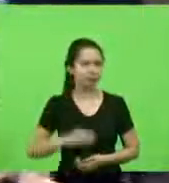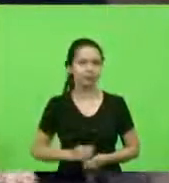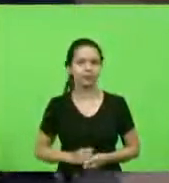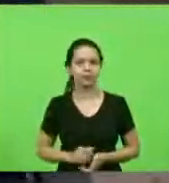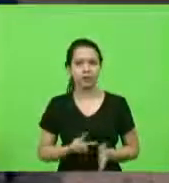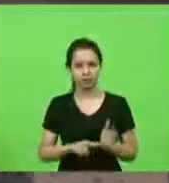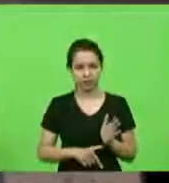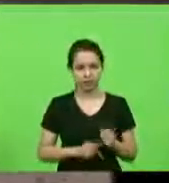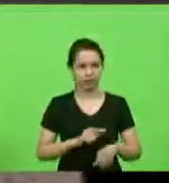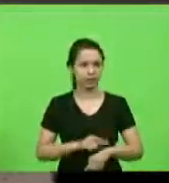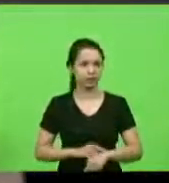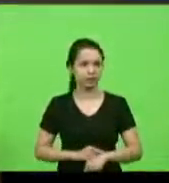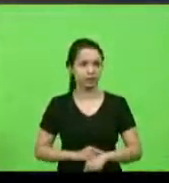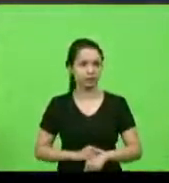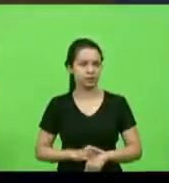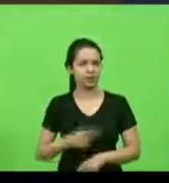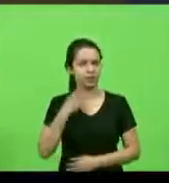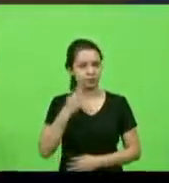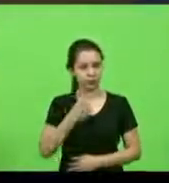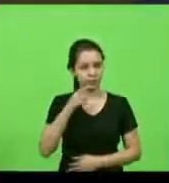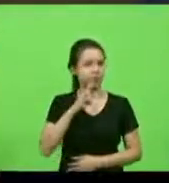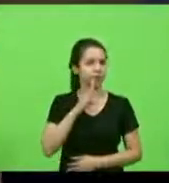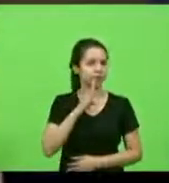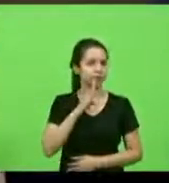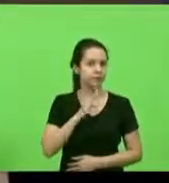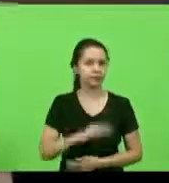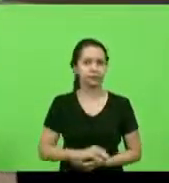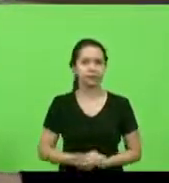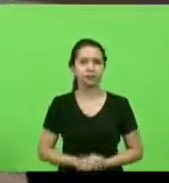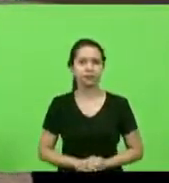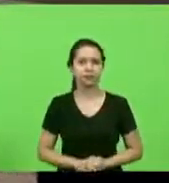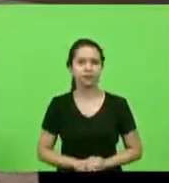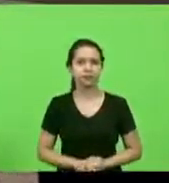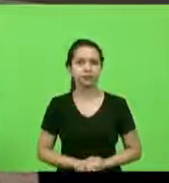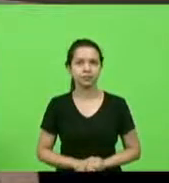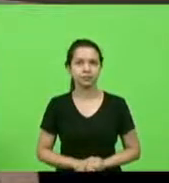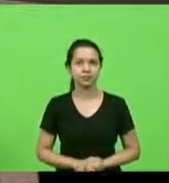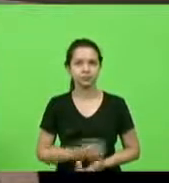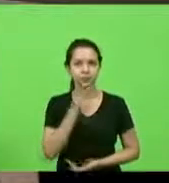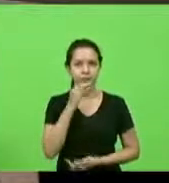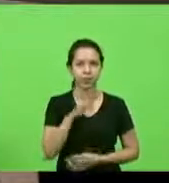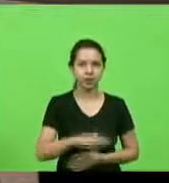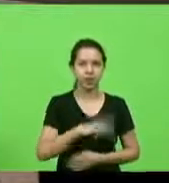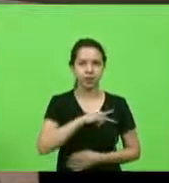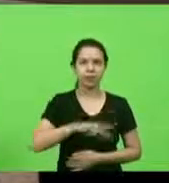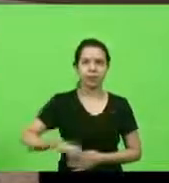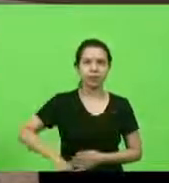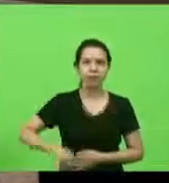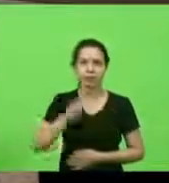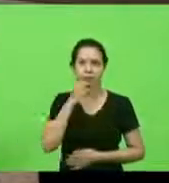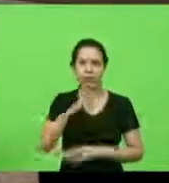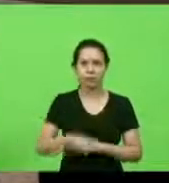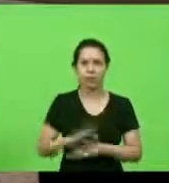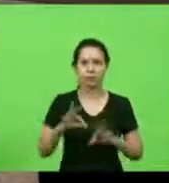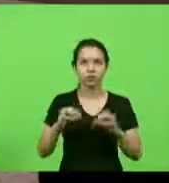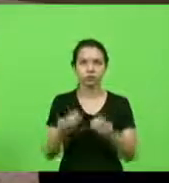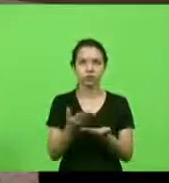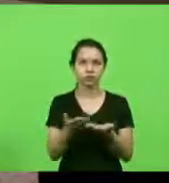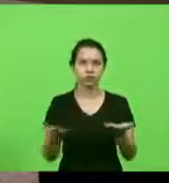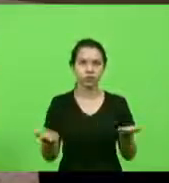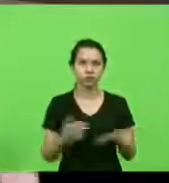sequência, deputado Nilson Berlanda. Boa tarde, senhor presidente, boa tarde a todos os colegas,